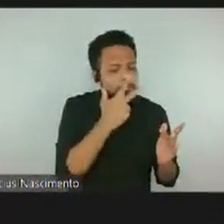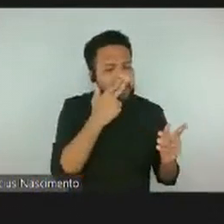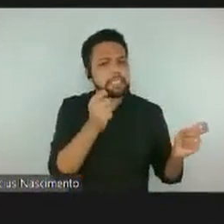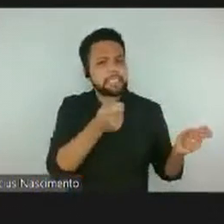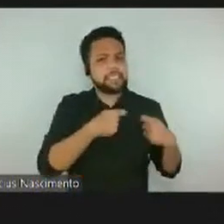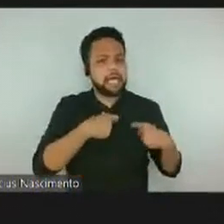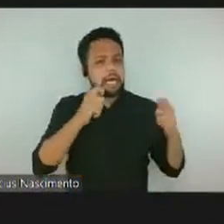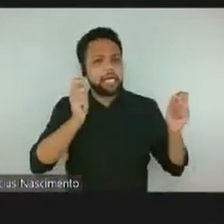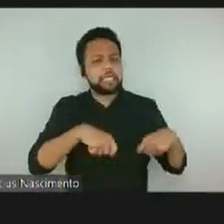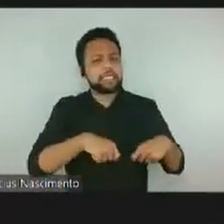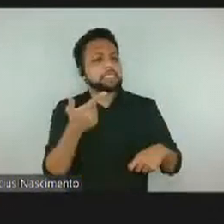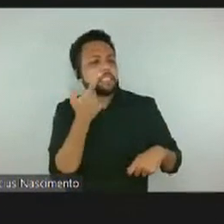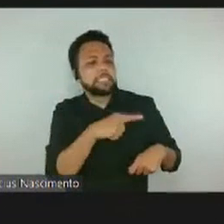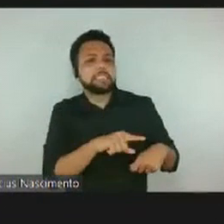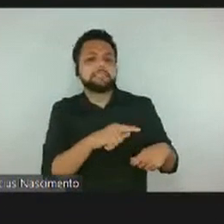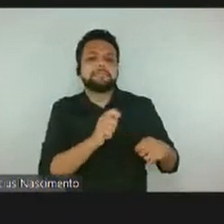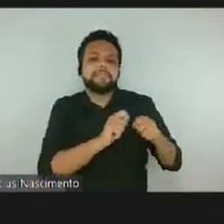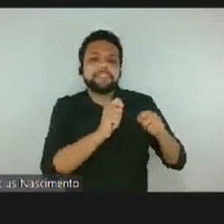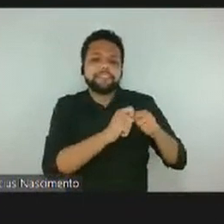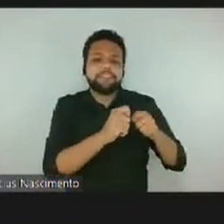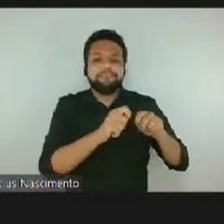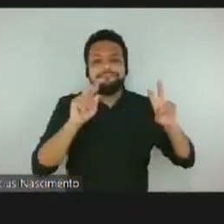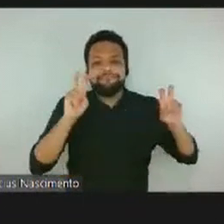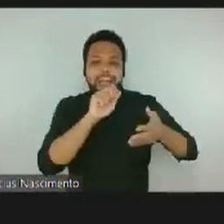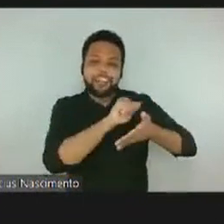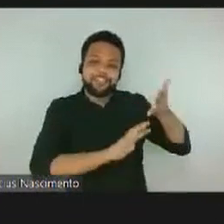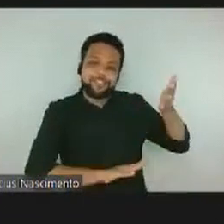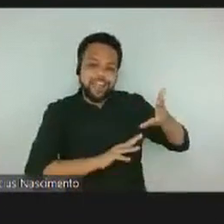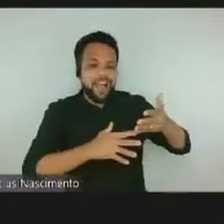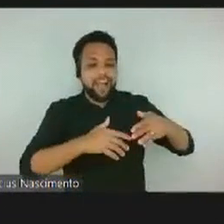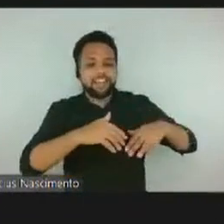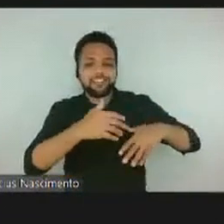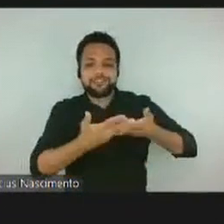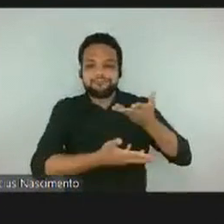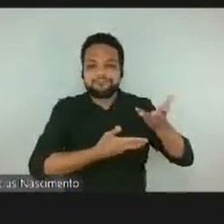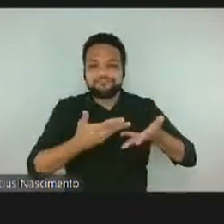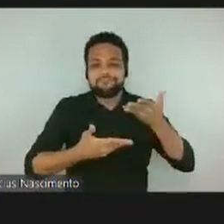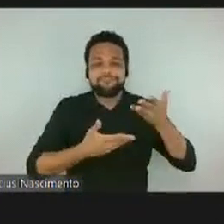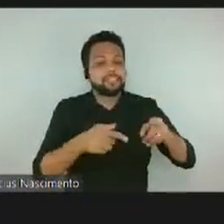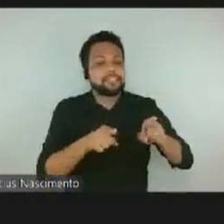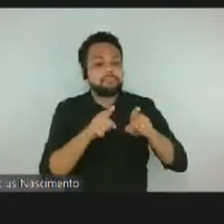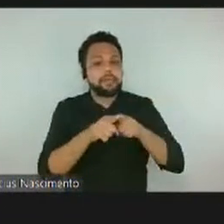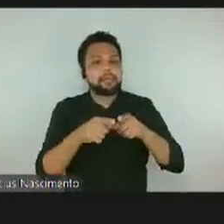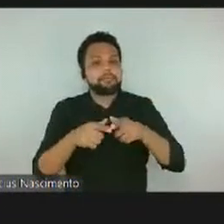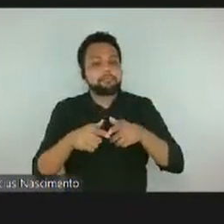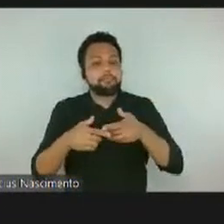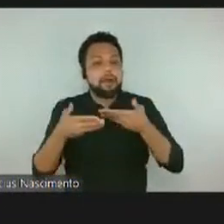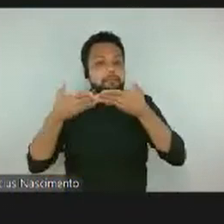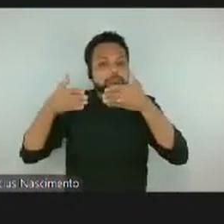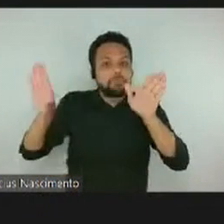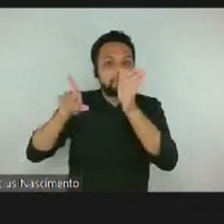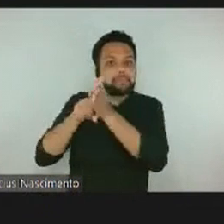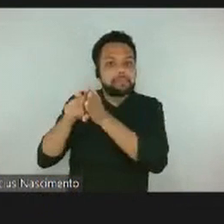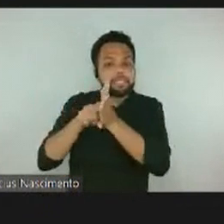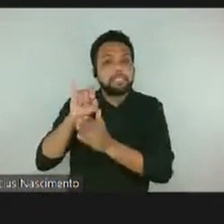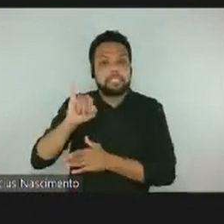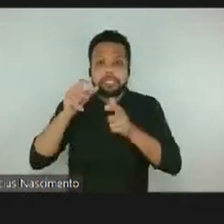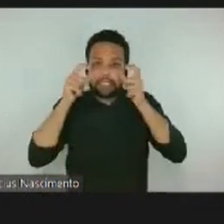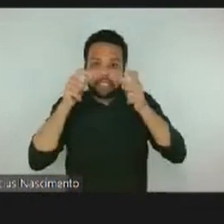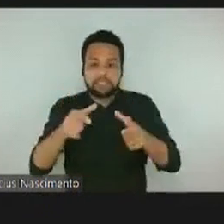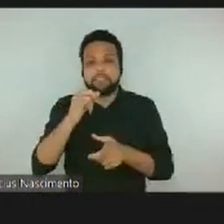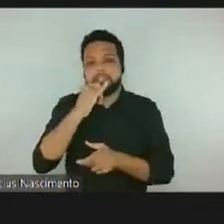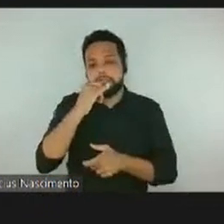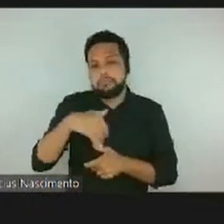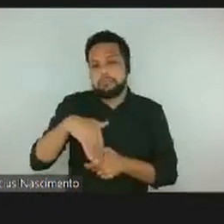atividades de ampliação da pesquisa. Então, se o interesse surge, por exemplo, mais